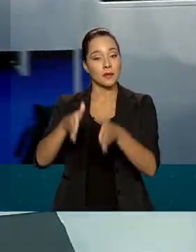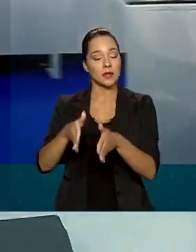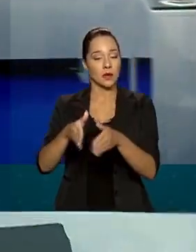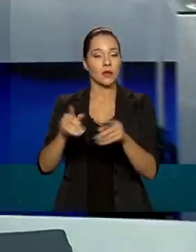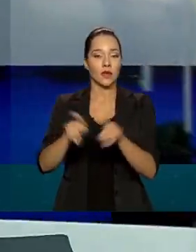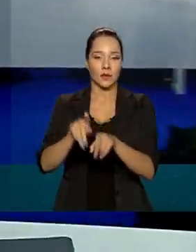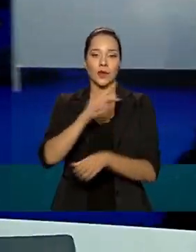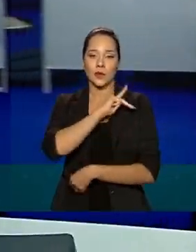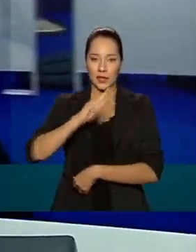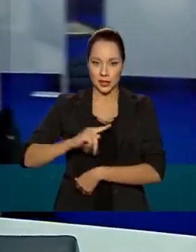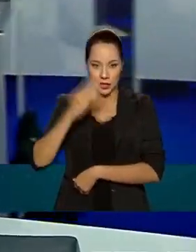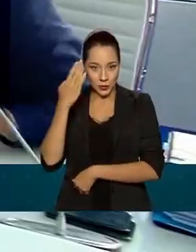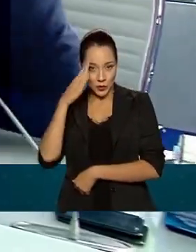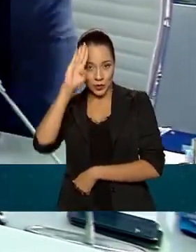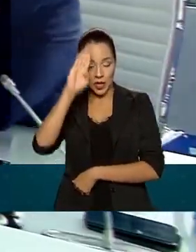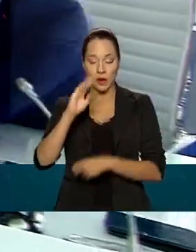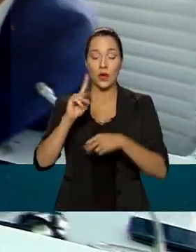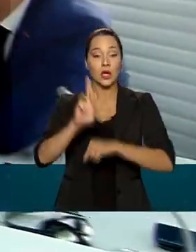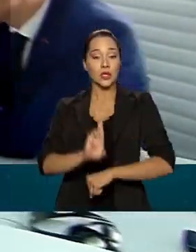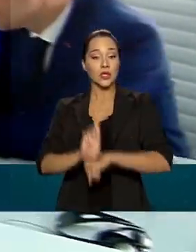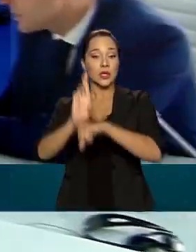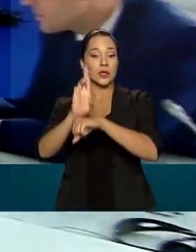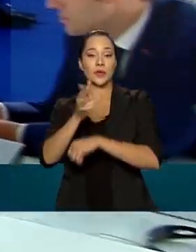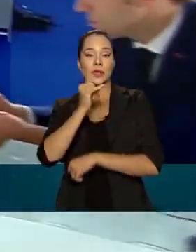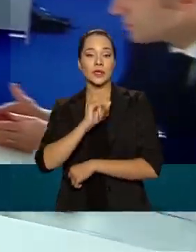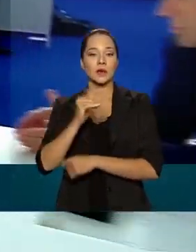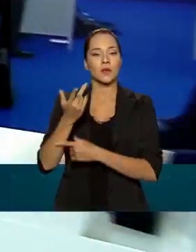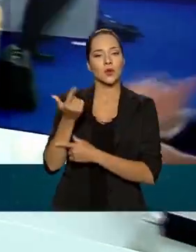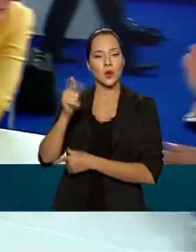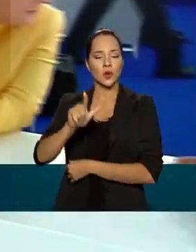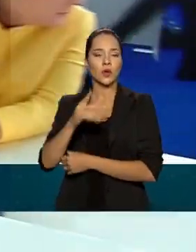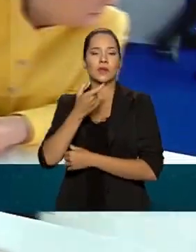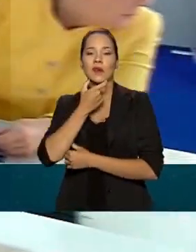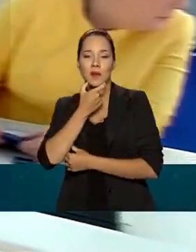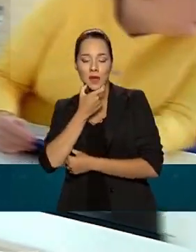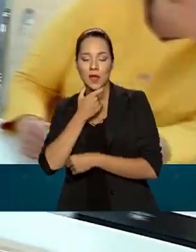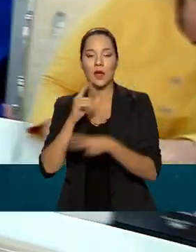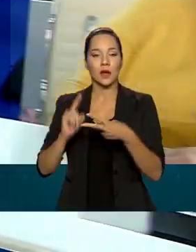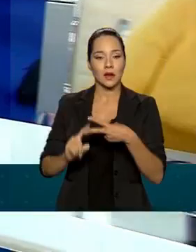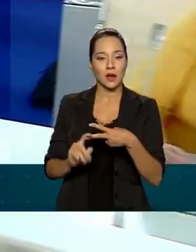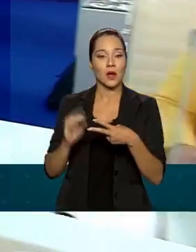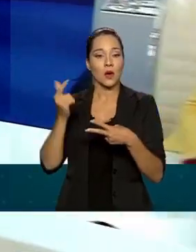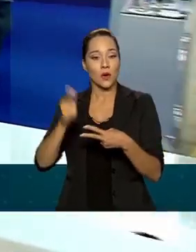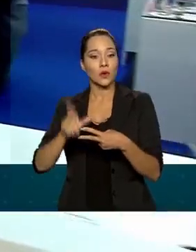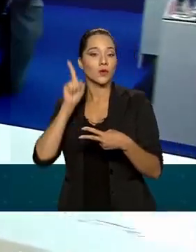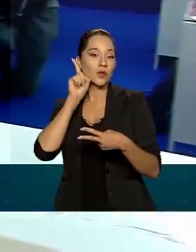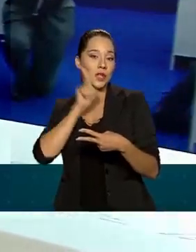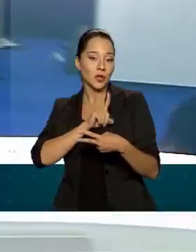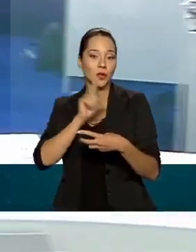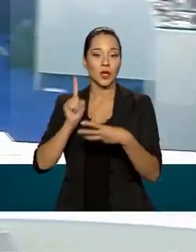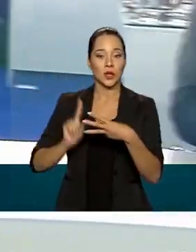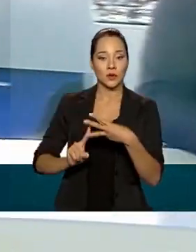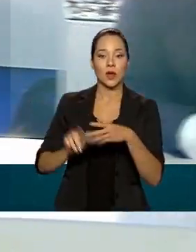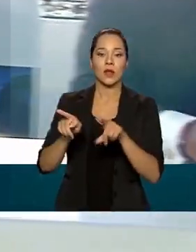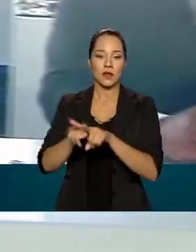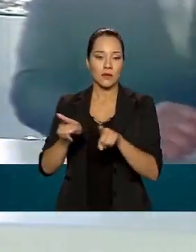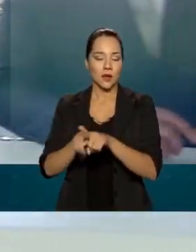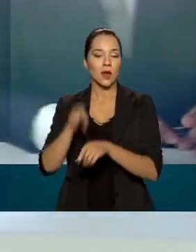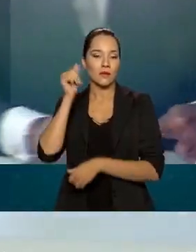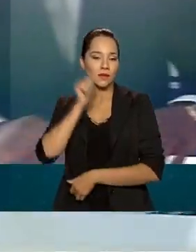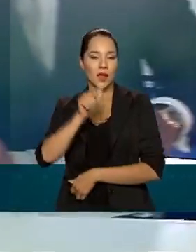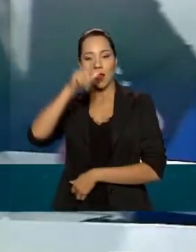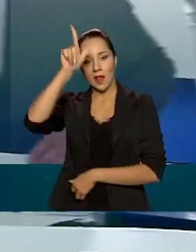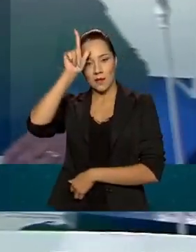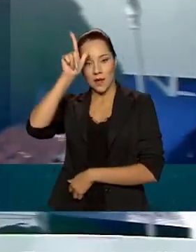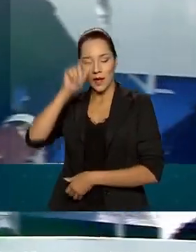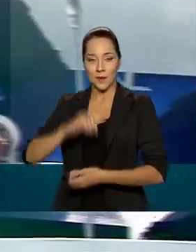além do presidente Bolsonaro, de líderes como Boris Johnson, da Grã-Bretanha, Joe Biden, dos Estados Unidos e Angela Merkel, da